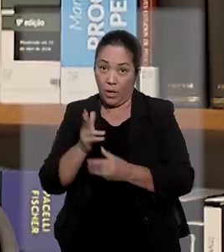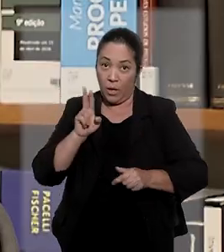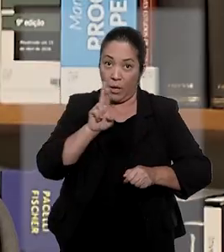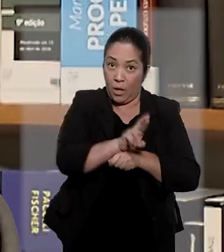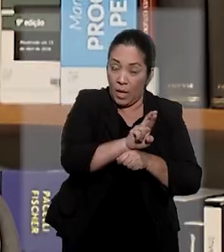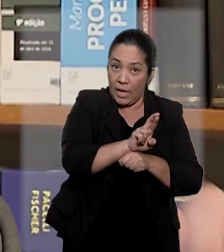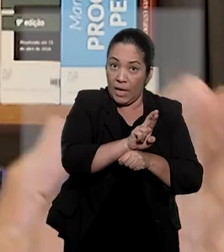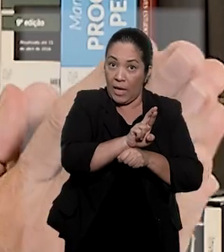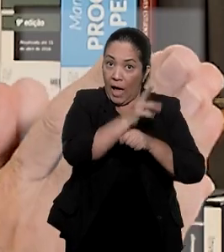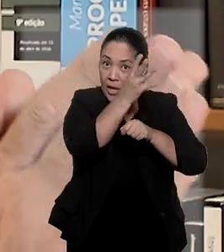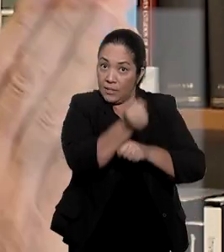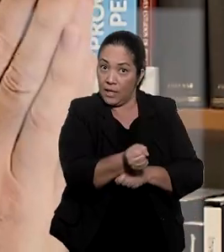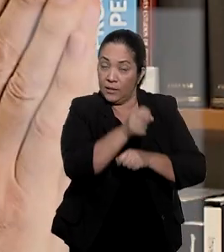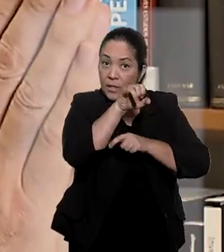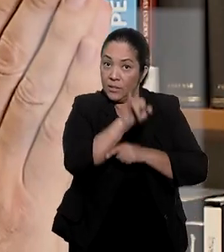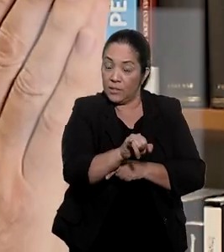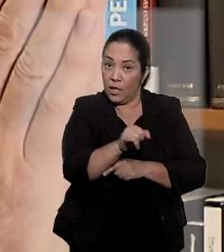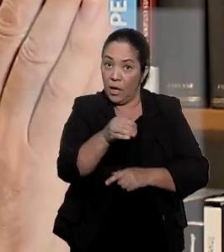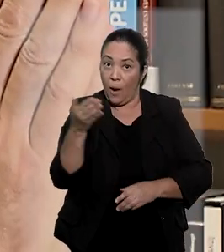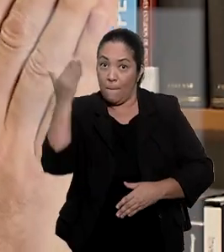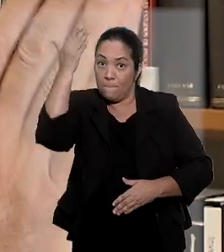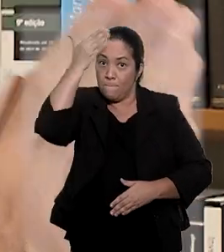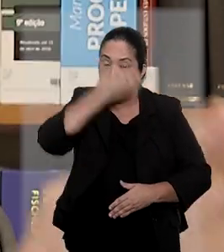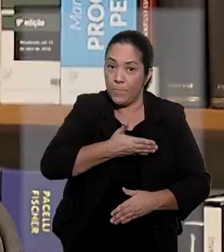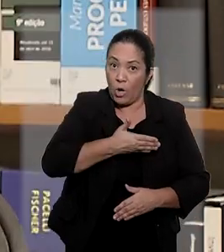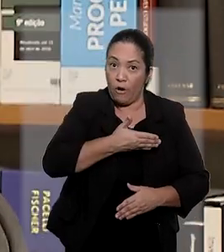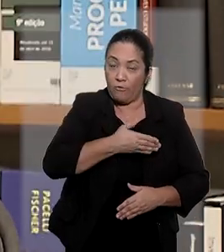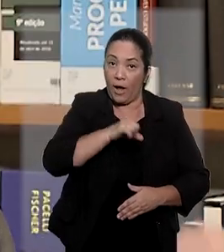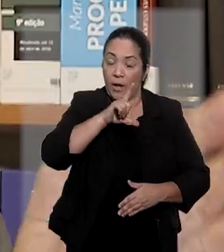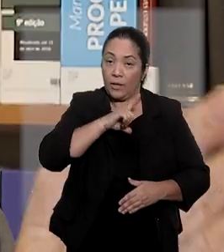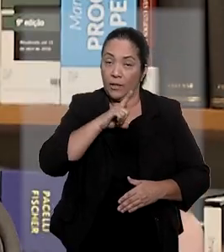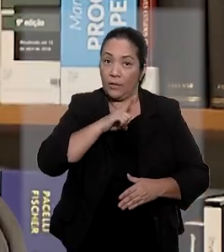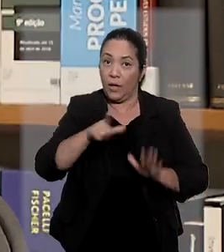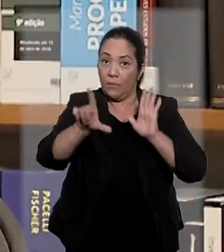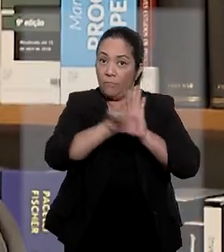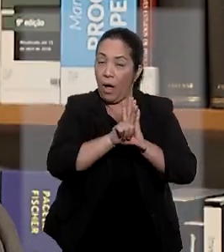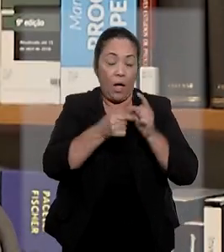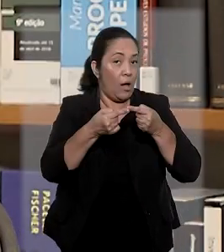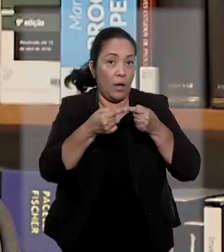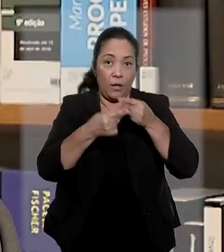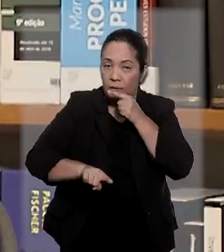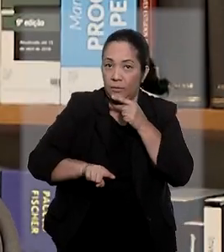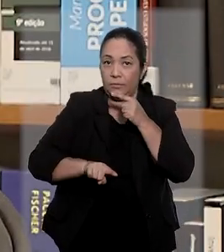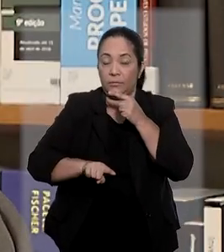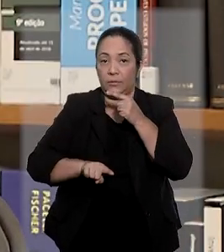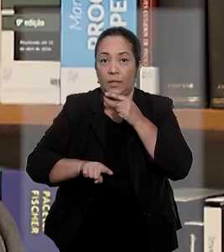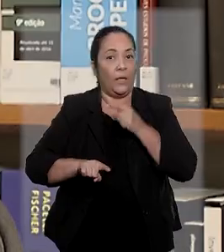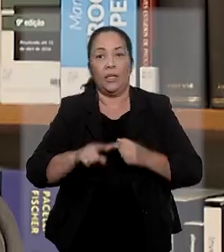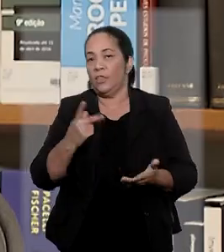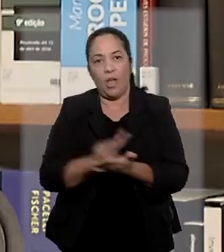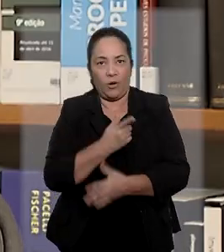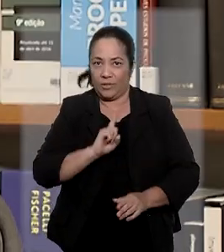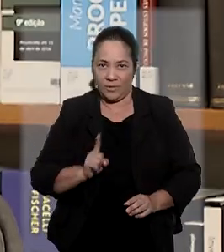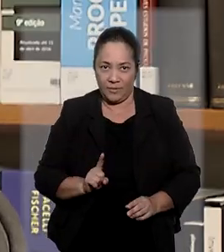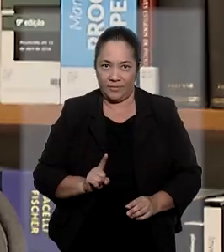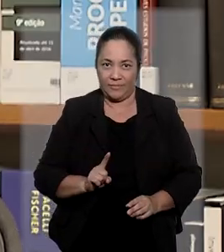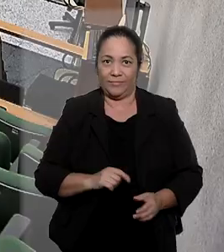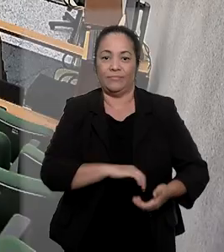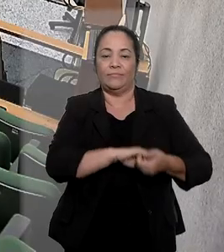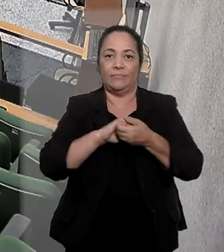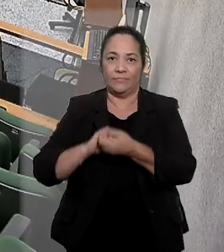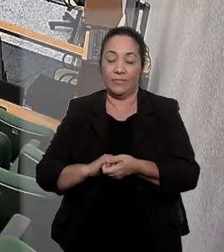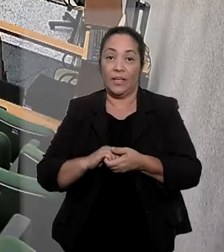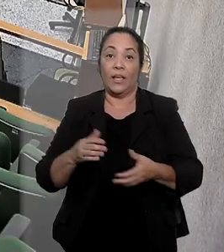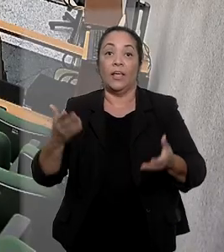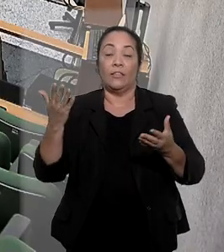só pode ser acolhida quando for demonstrada a ilegalidade do ato judicial praticado, o que não ocorreu no caso.